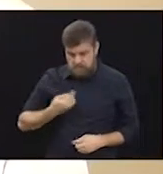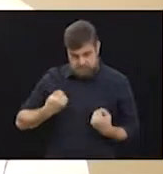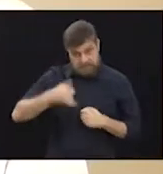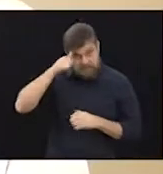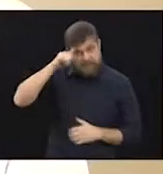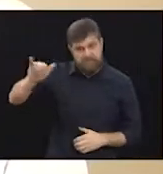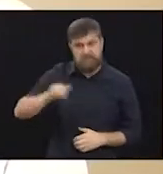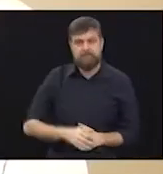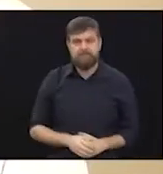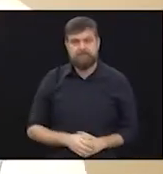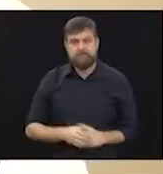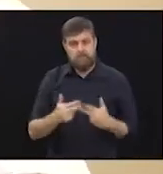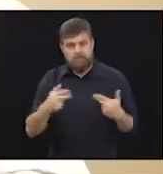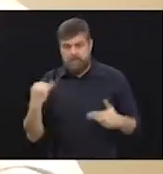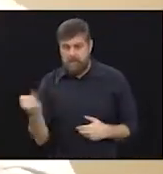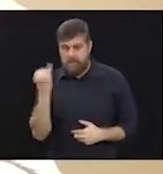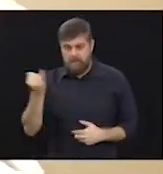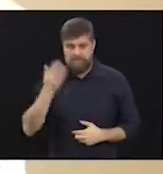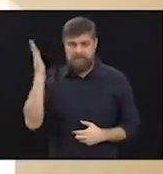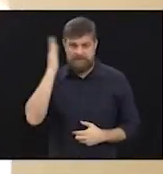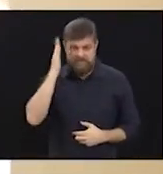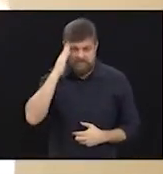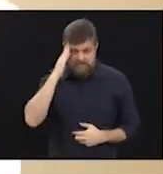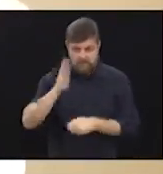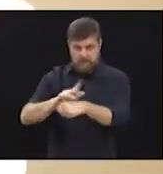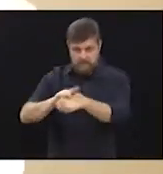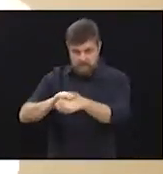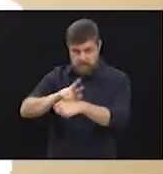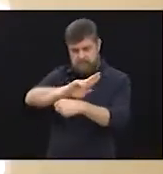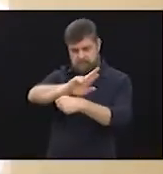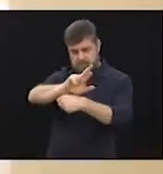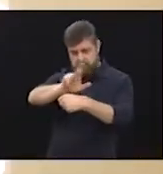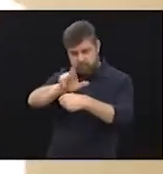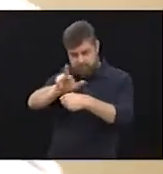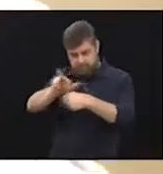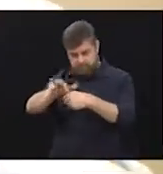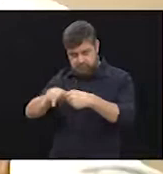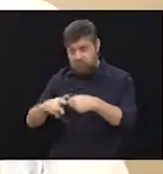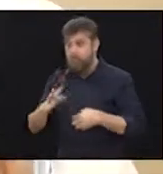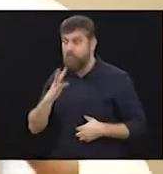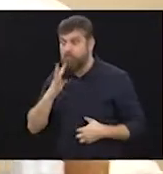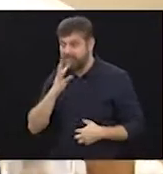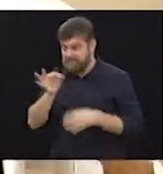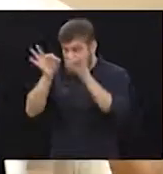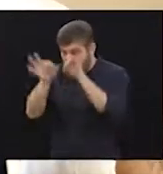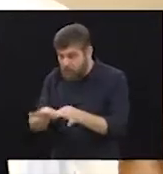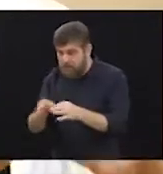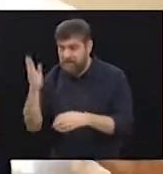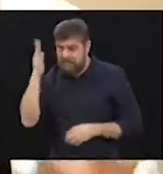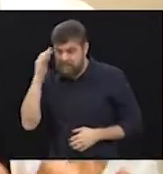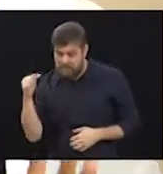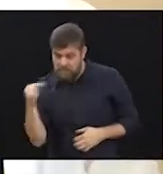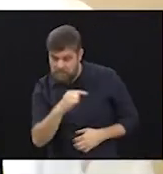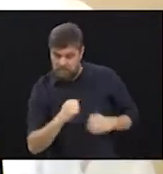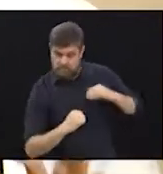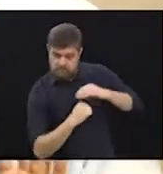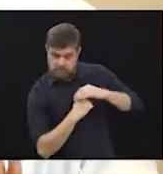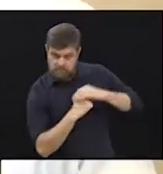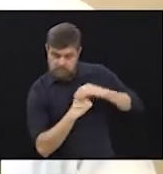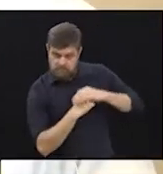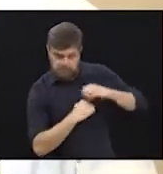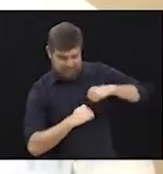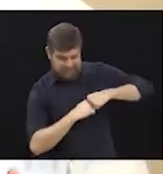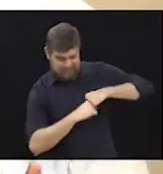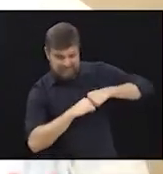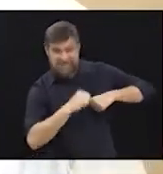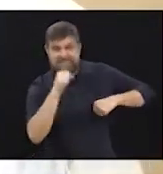Uma coisa importante é a gente diferenciar, então, essas artrites de doenças autoimunes da osteoartrite ou artrose, que é